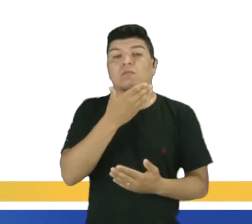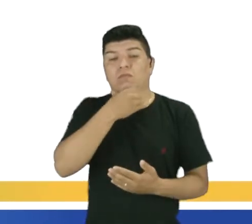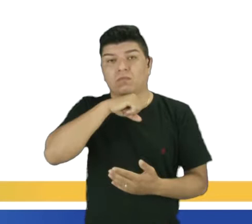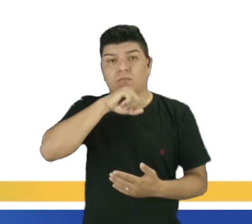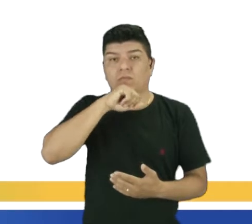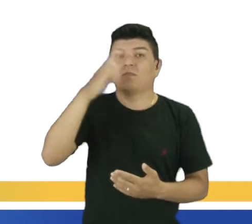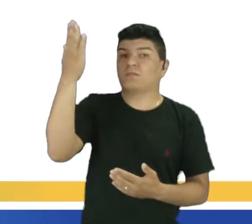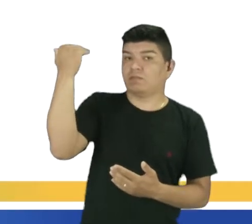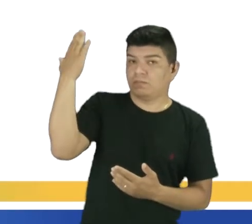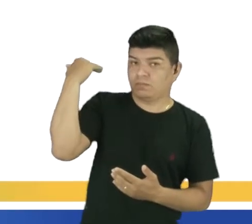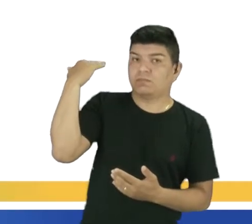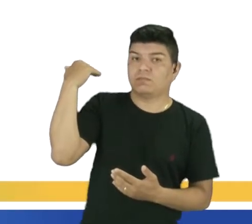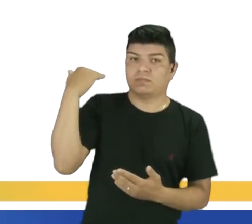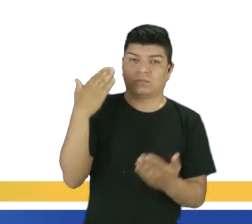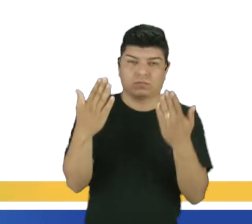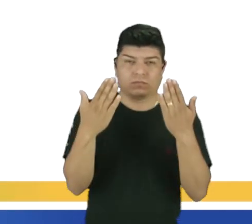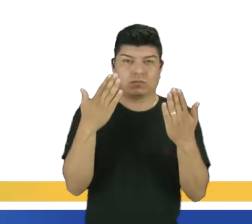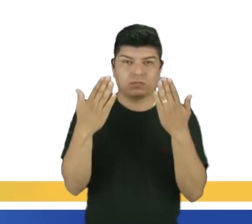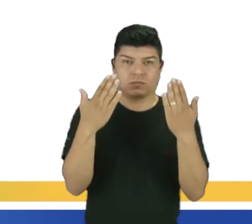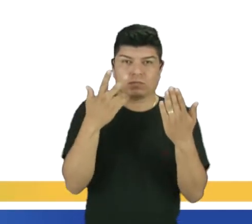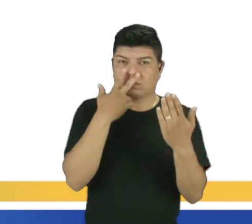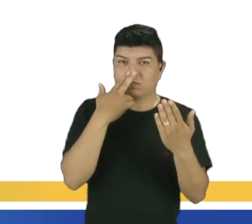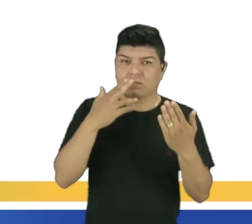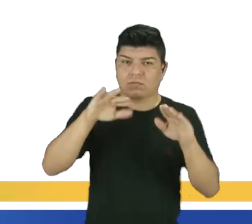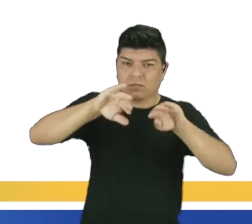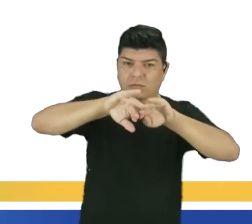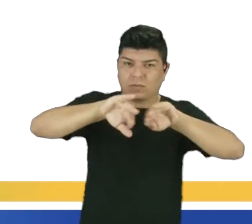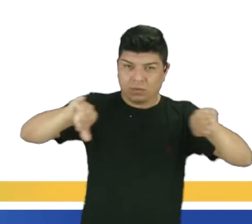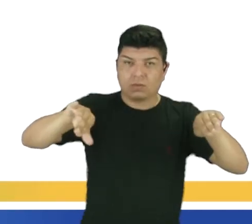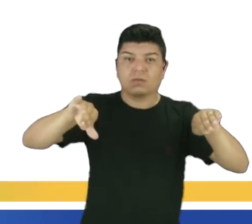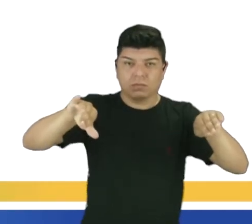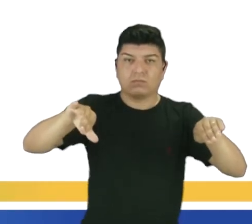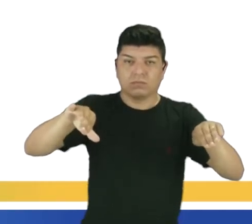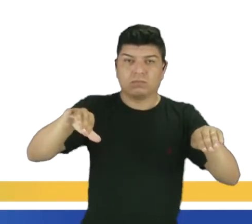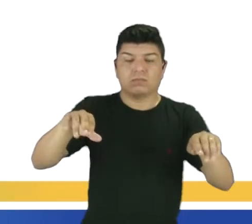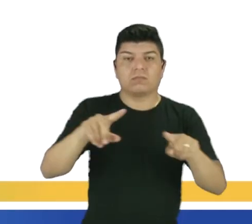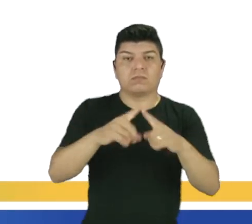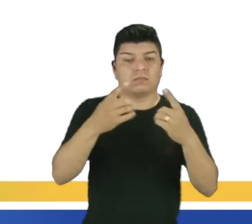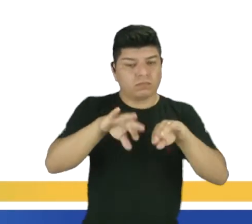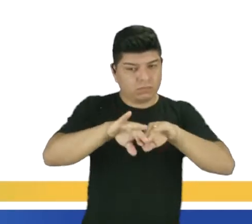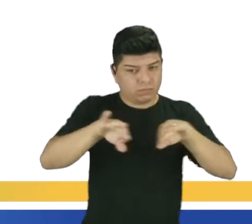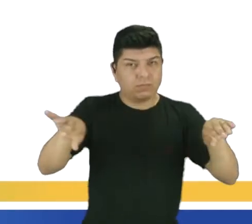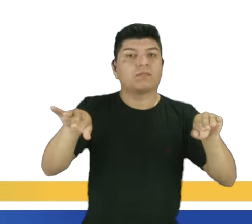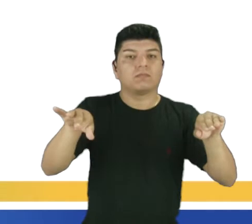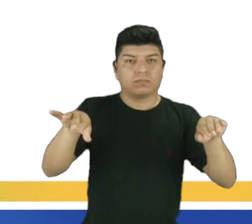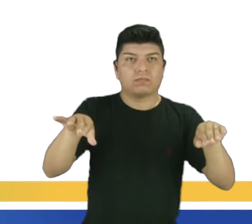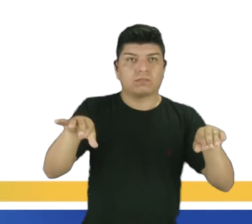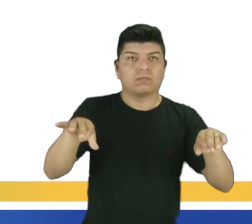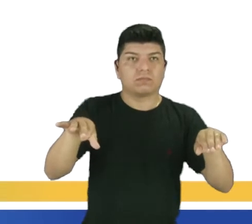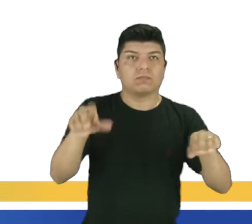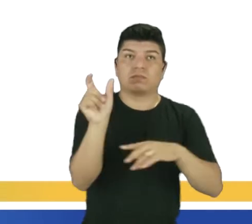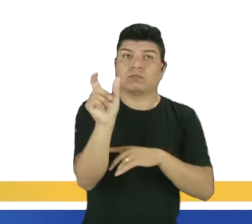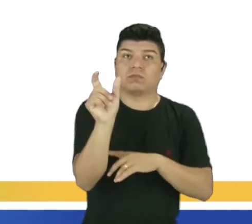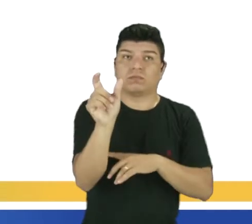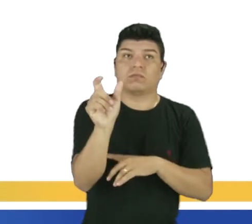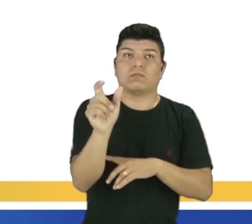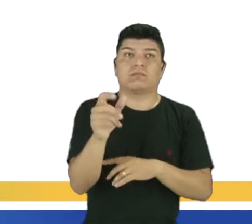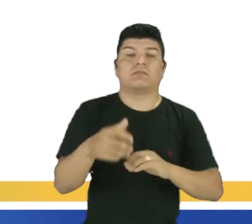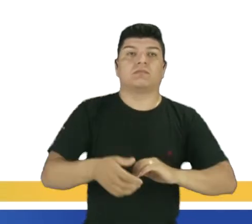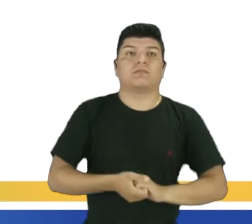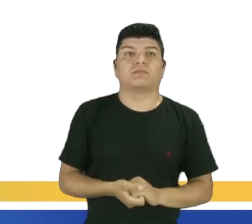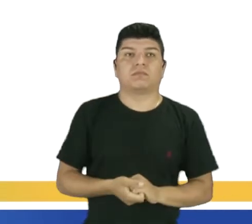comparando. Novamente, observe que estão separadas, né, trabalho em pares, separadas. As, as, tão quanto.